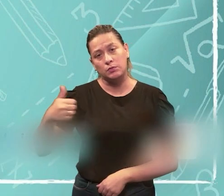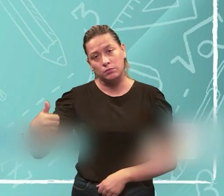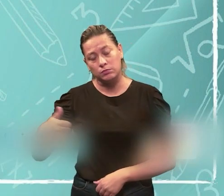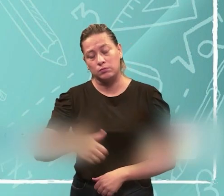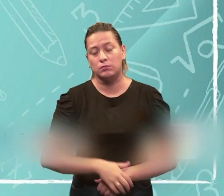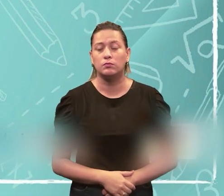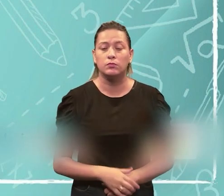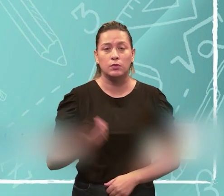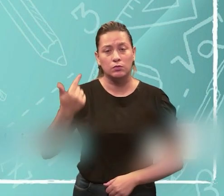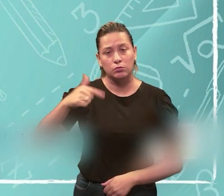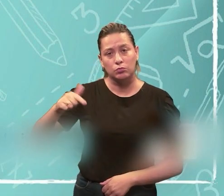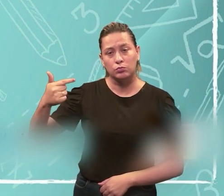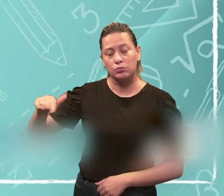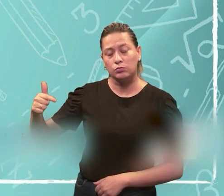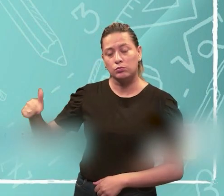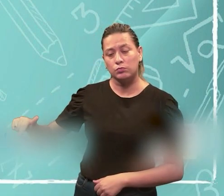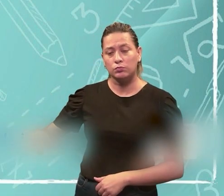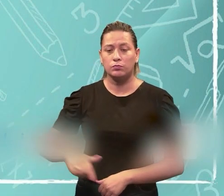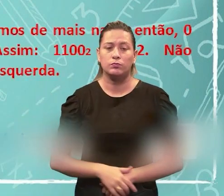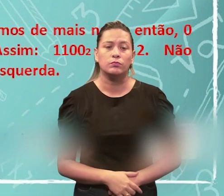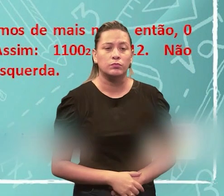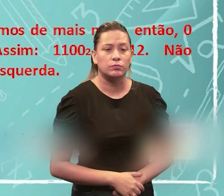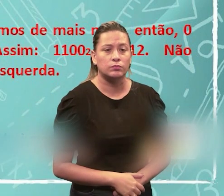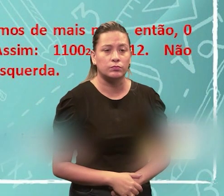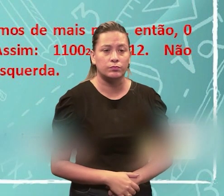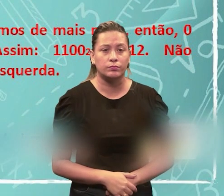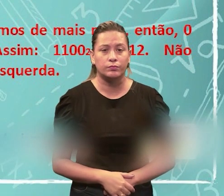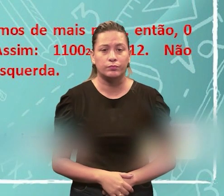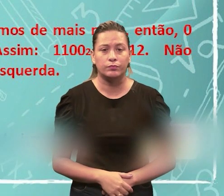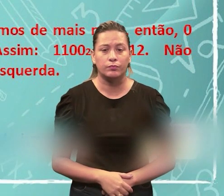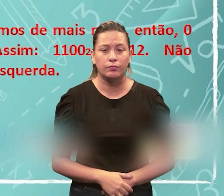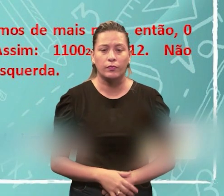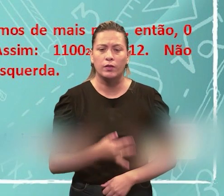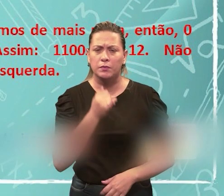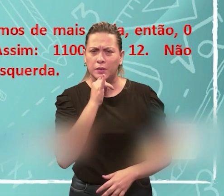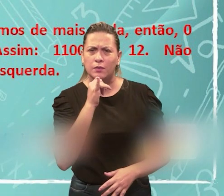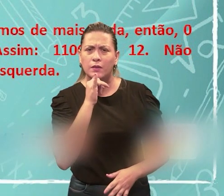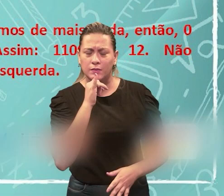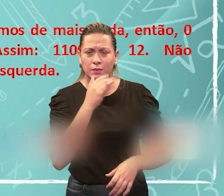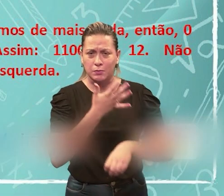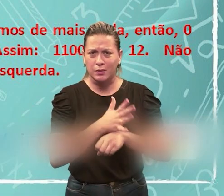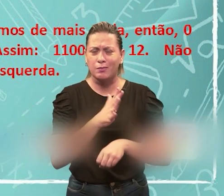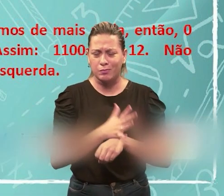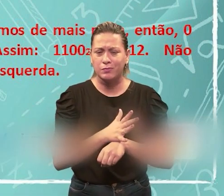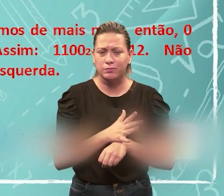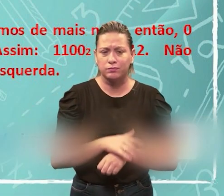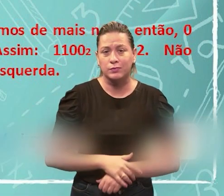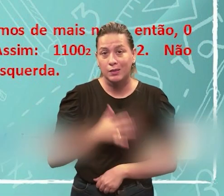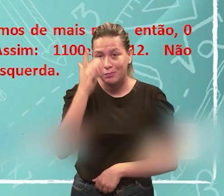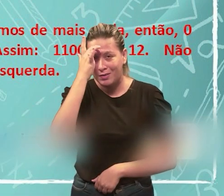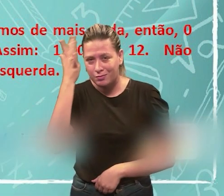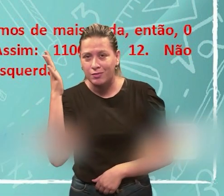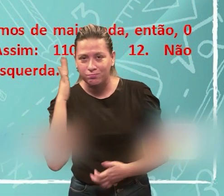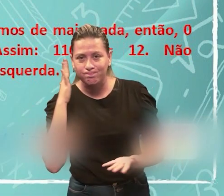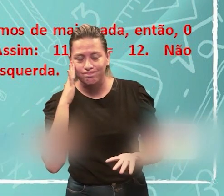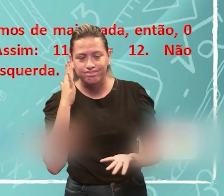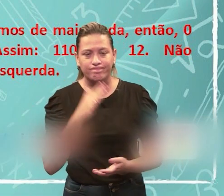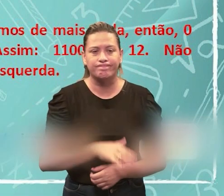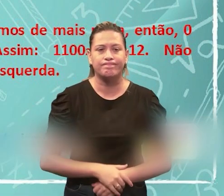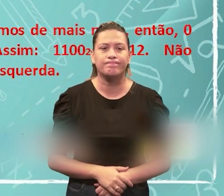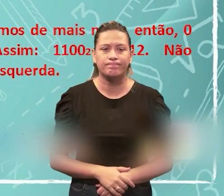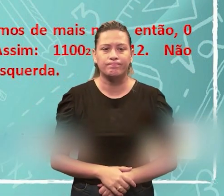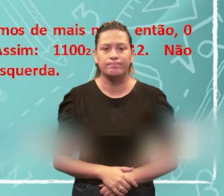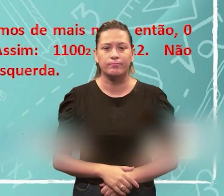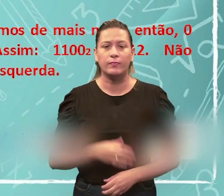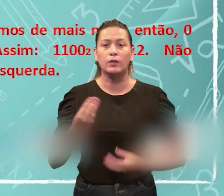E assim sucessivamente. Tá? É, então vamos ver os exemplos na prática, porque fica mais fácil de se entender.